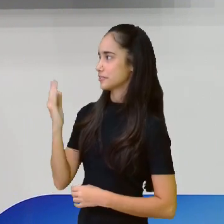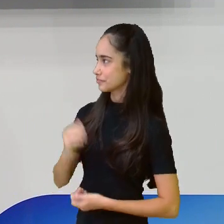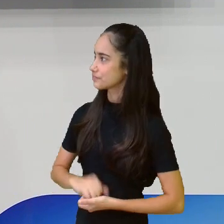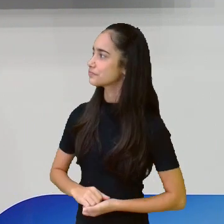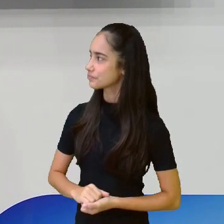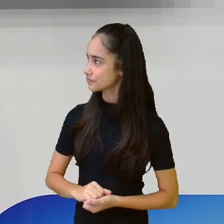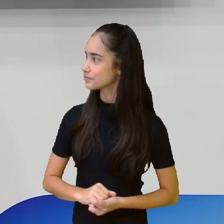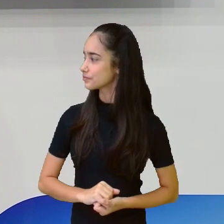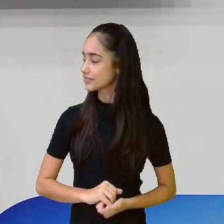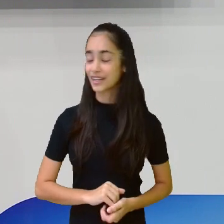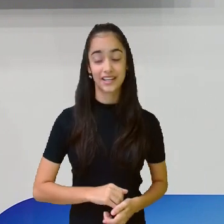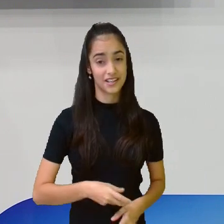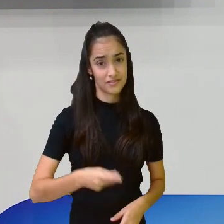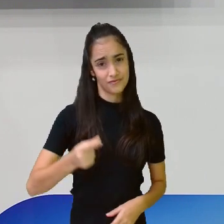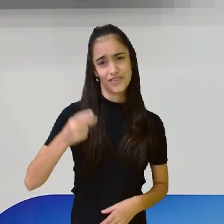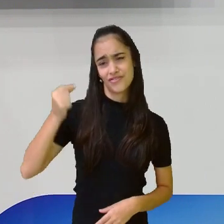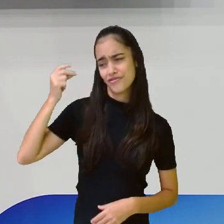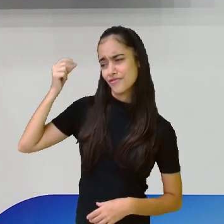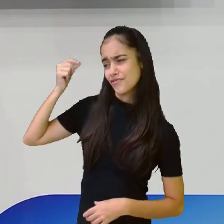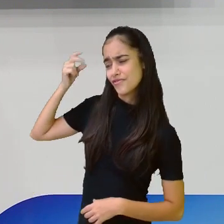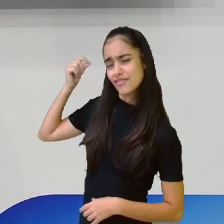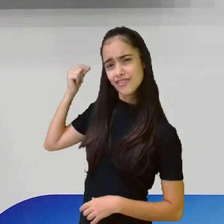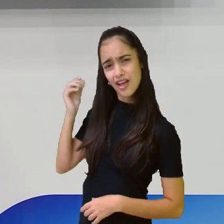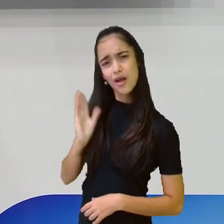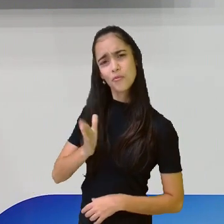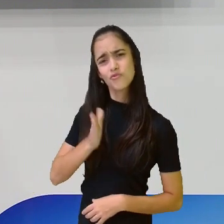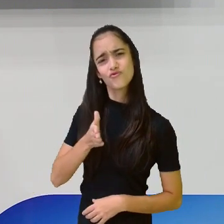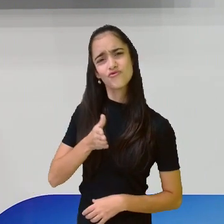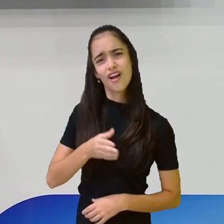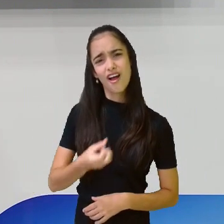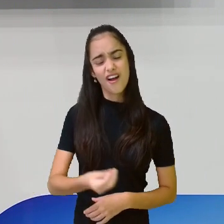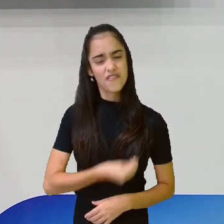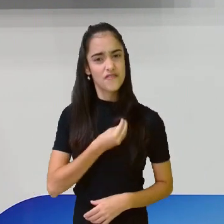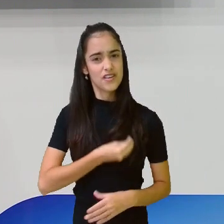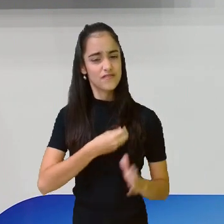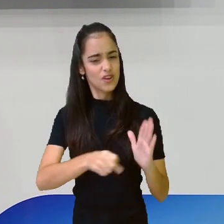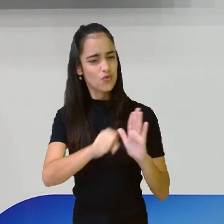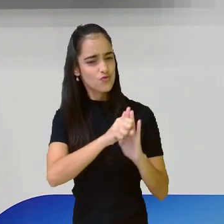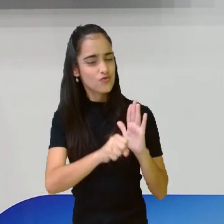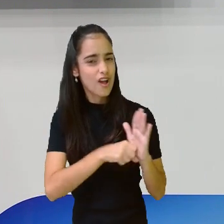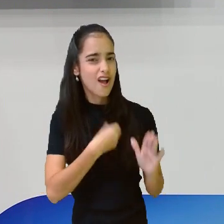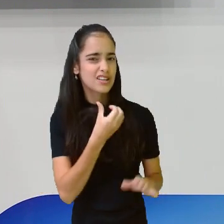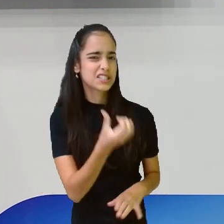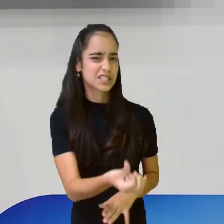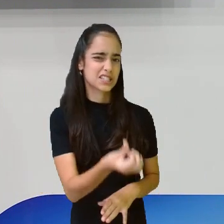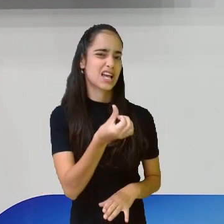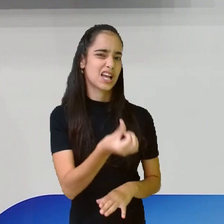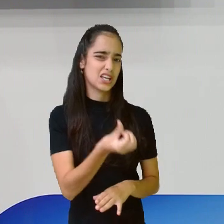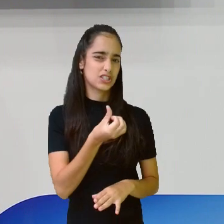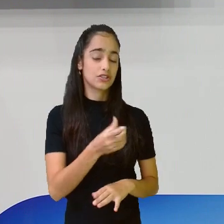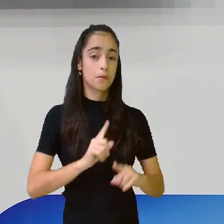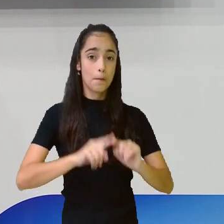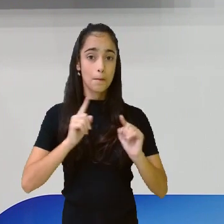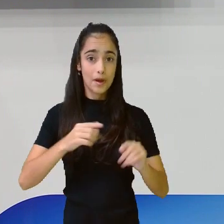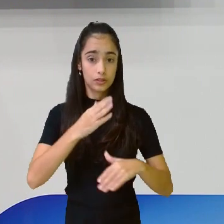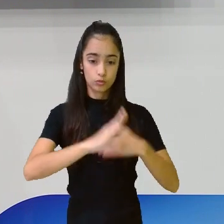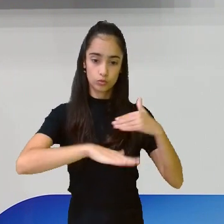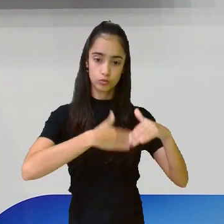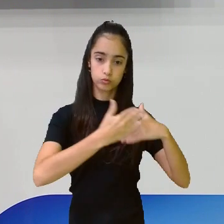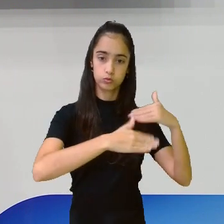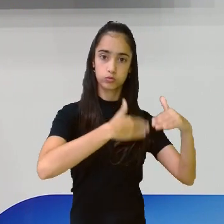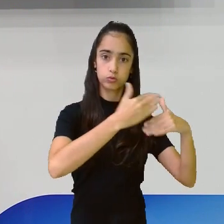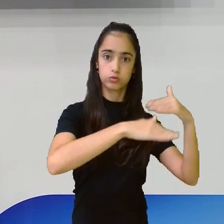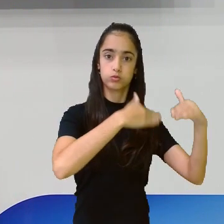como faz muito tempo aí, viveu no século VI a.C. Mas, ao longo do tempo, as fábulas, como eu falei, da